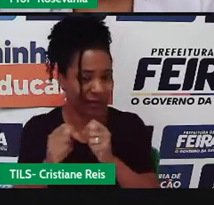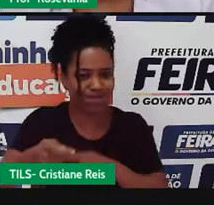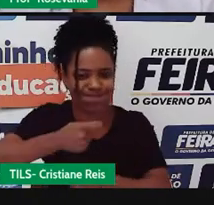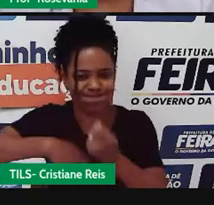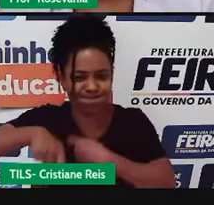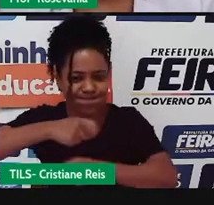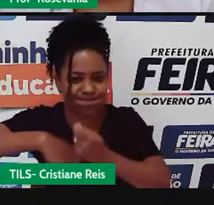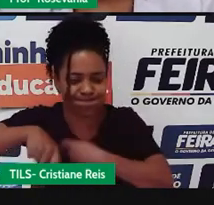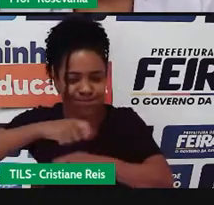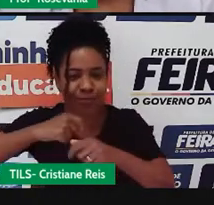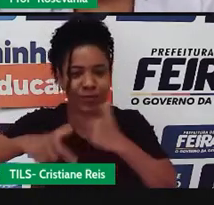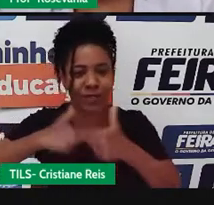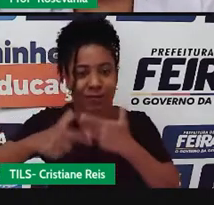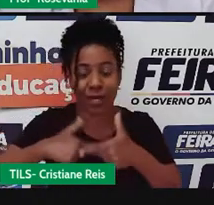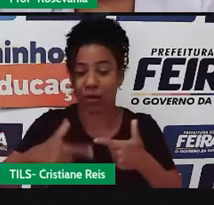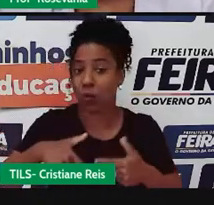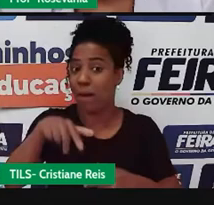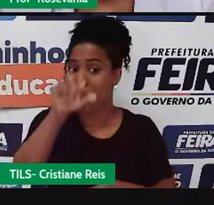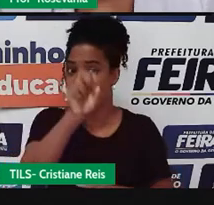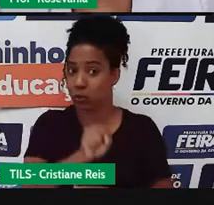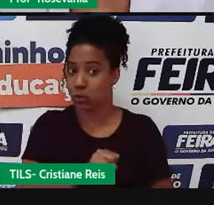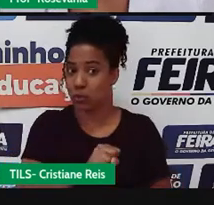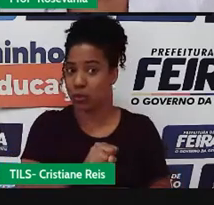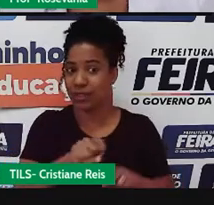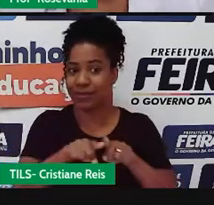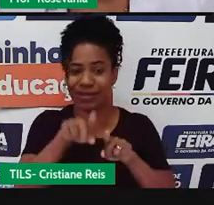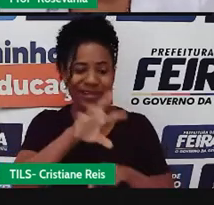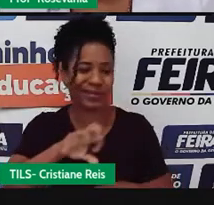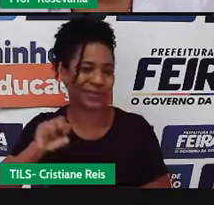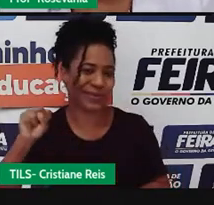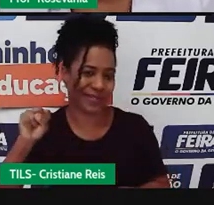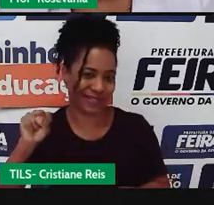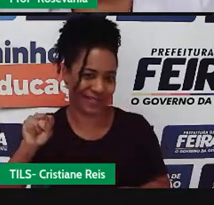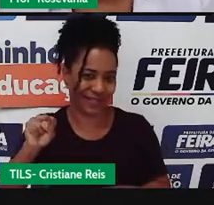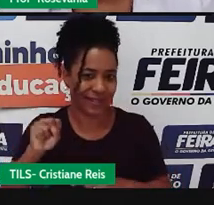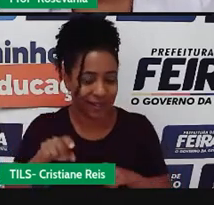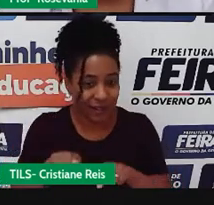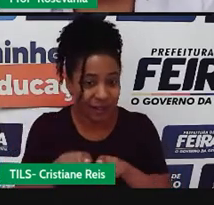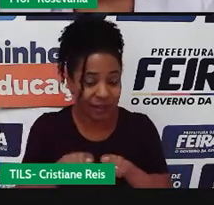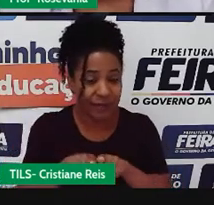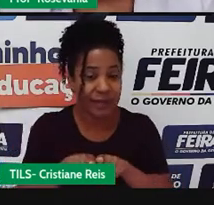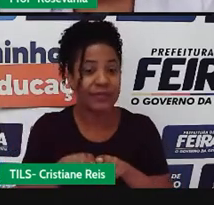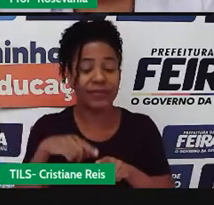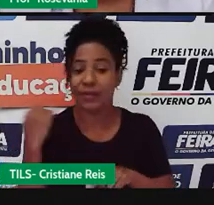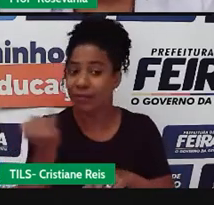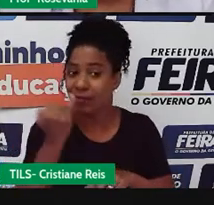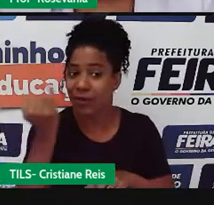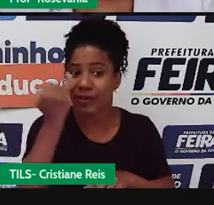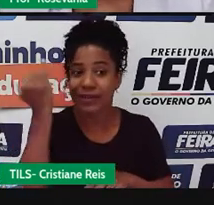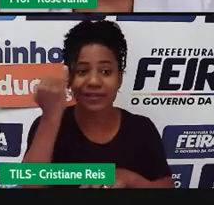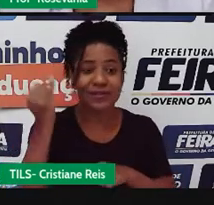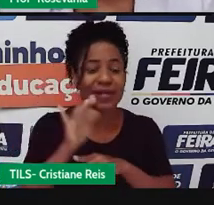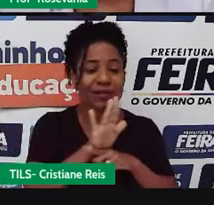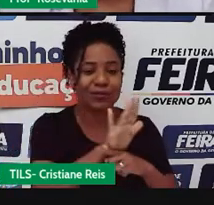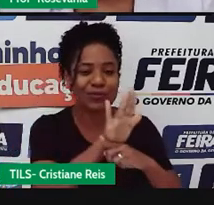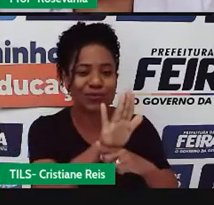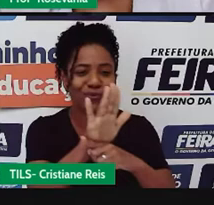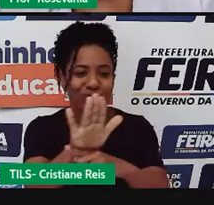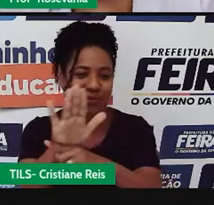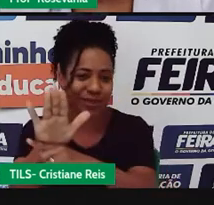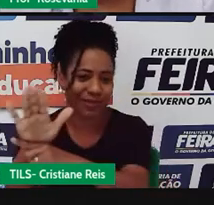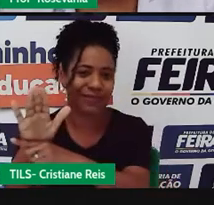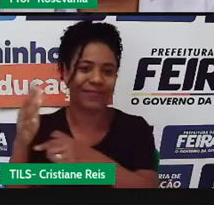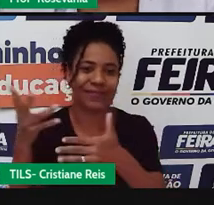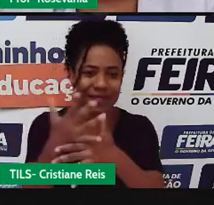eixo, né, da região sudeste e sul do nosso país, e acaba tendo também essa importância de abastecer essa cidade